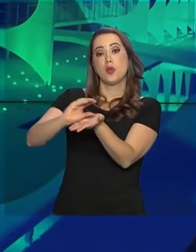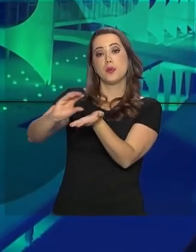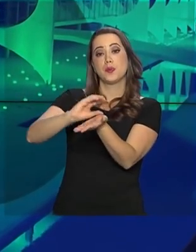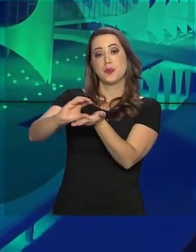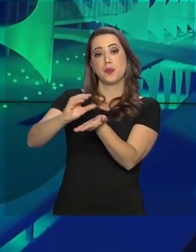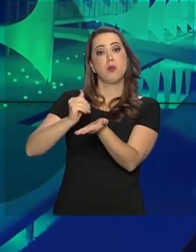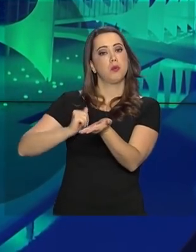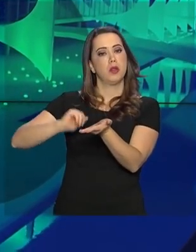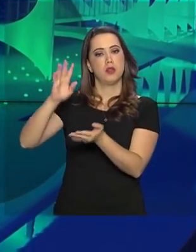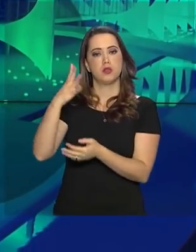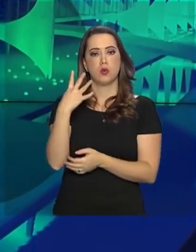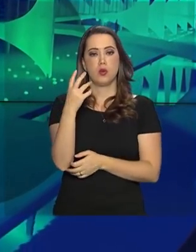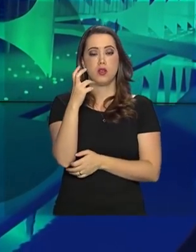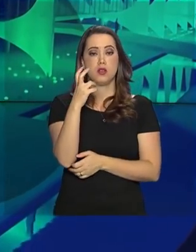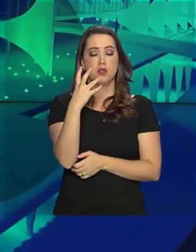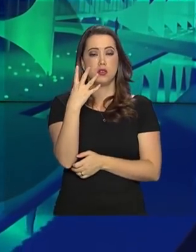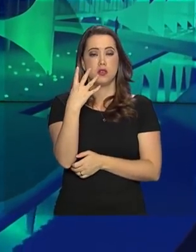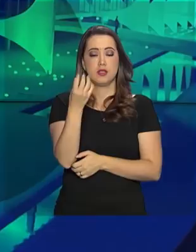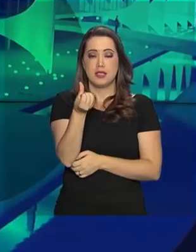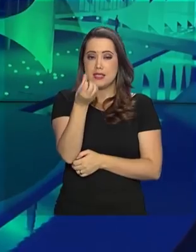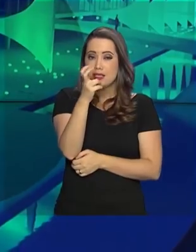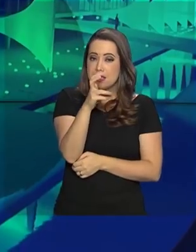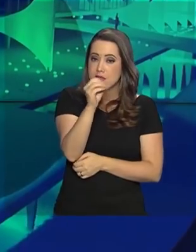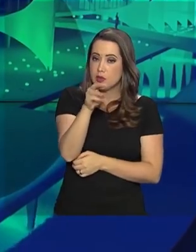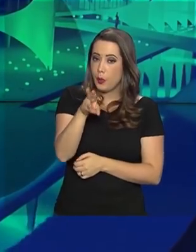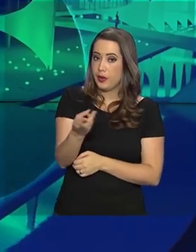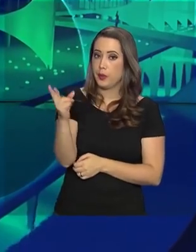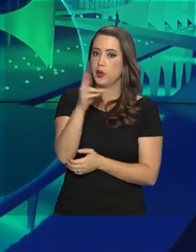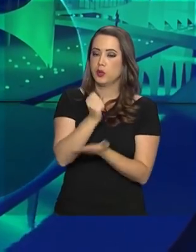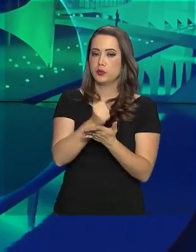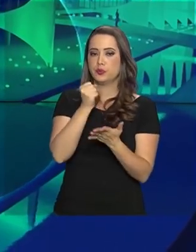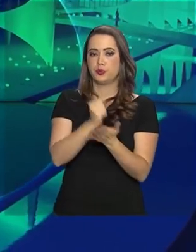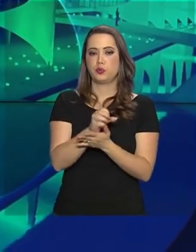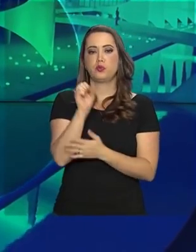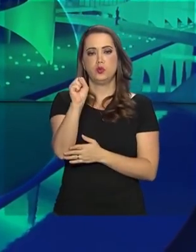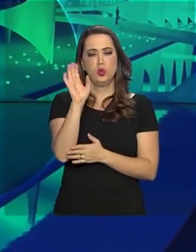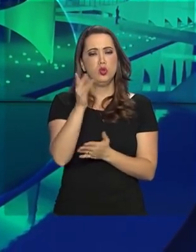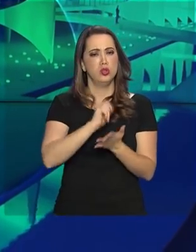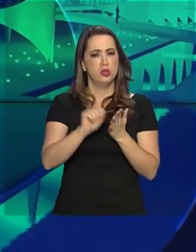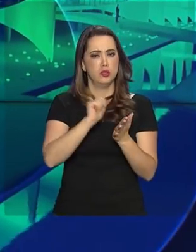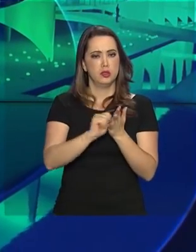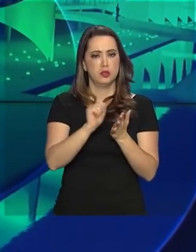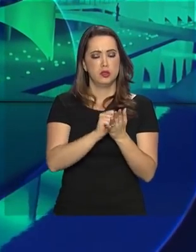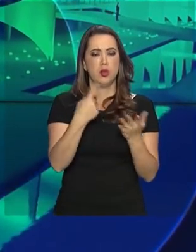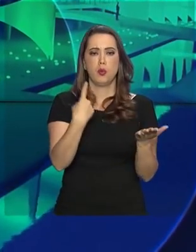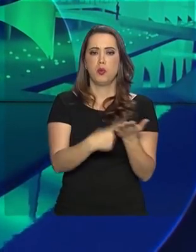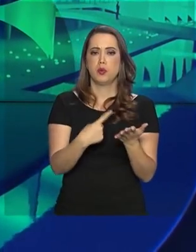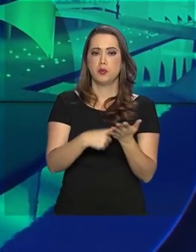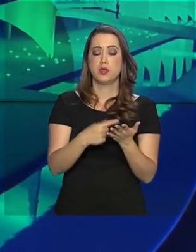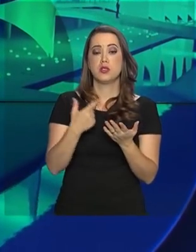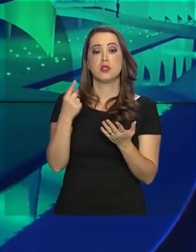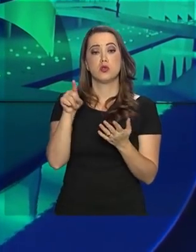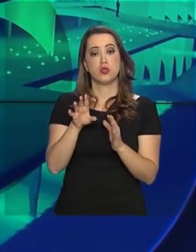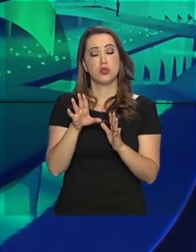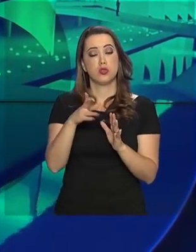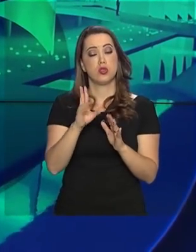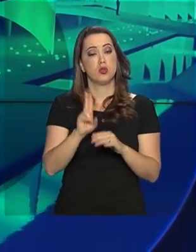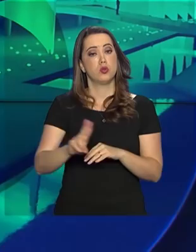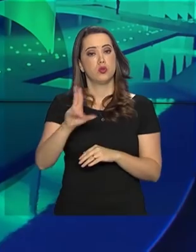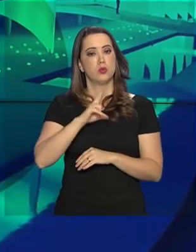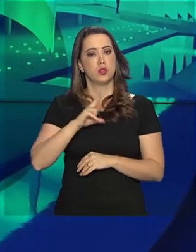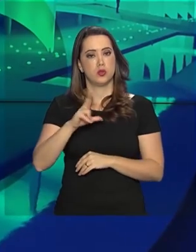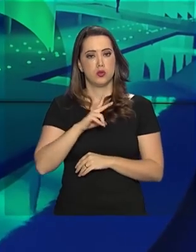quase 650 milhões de reais em contratos. Oito foram assinados para adesão de terminais de uso